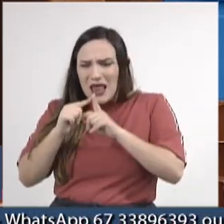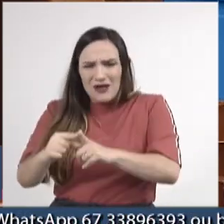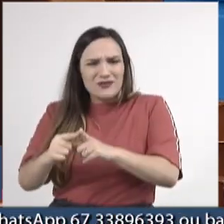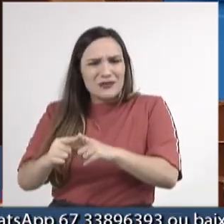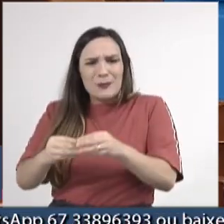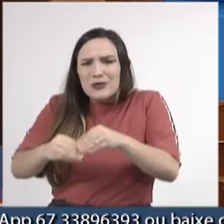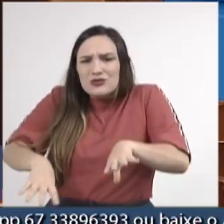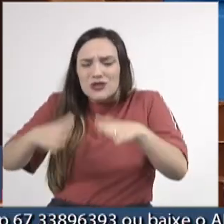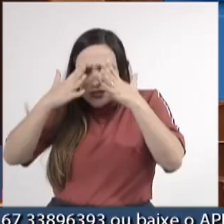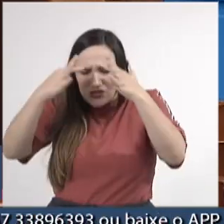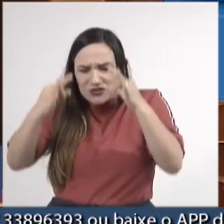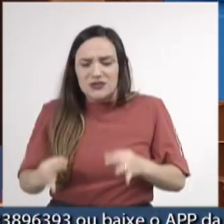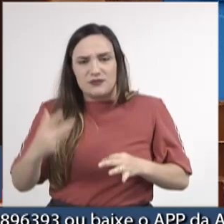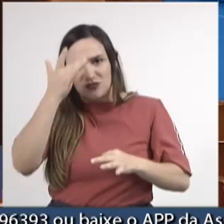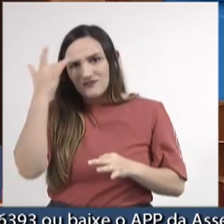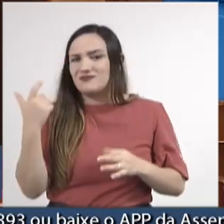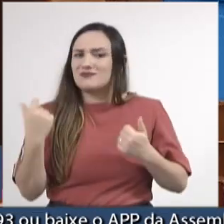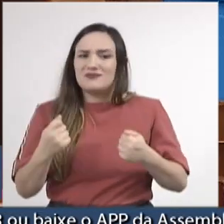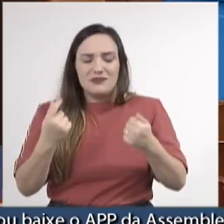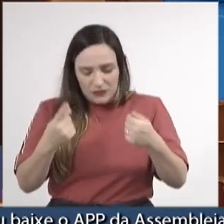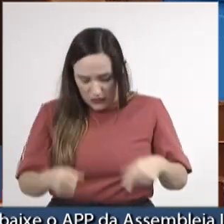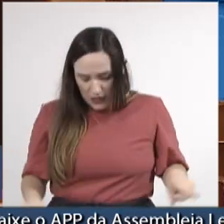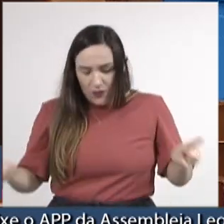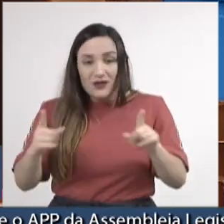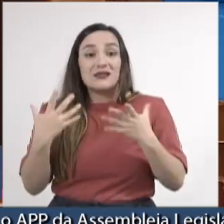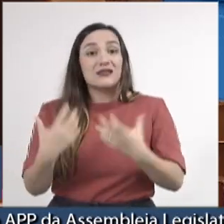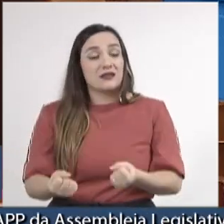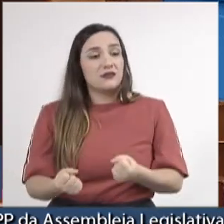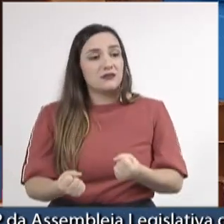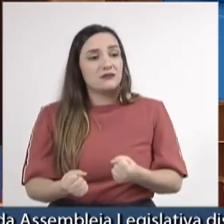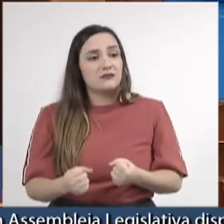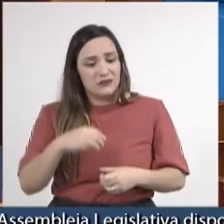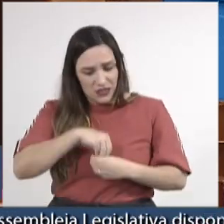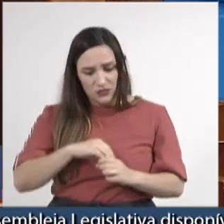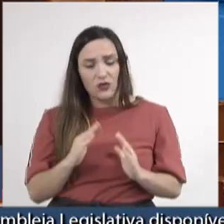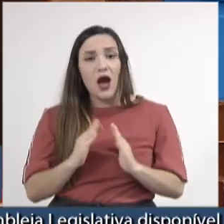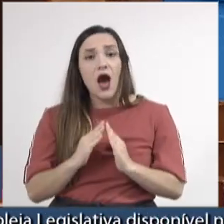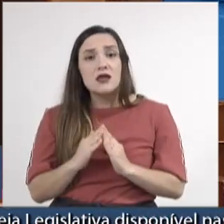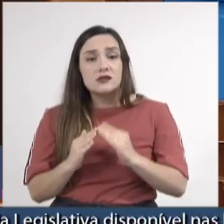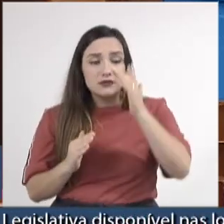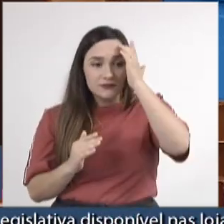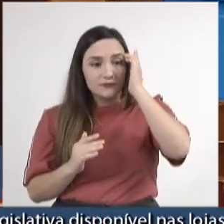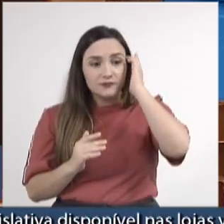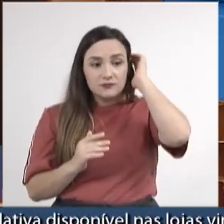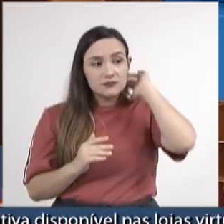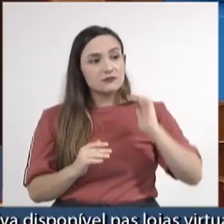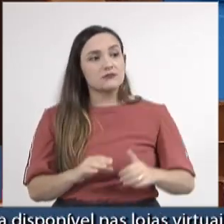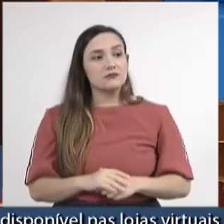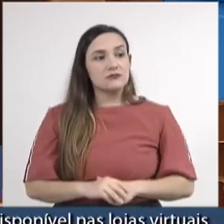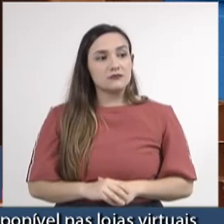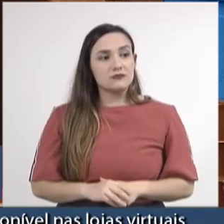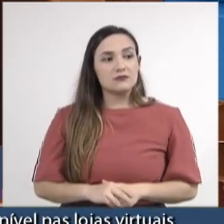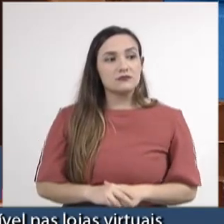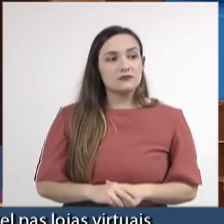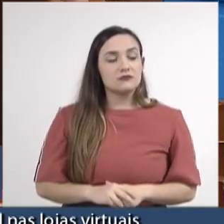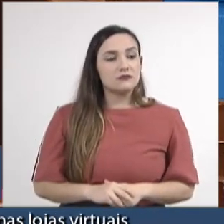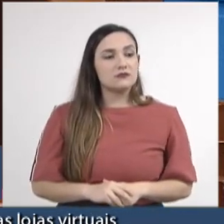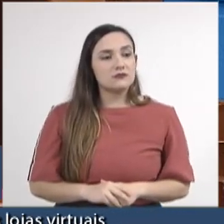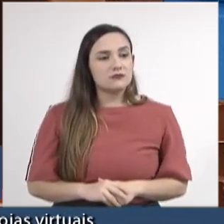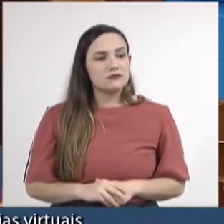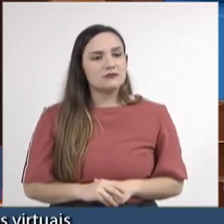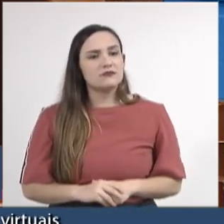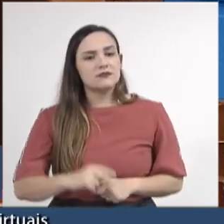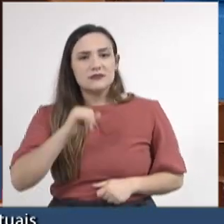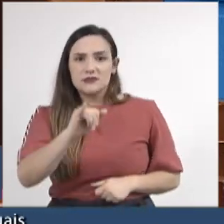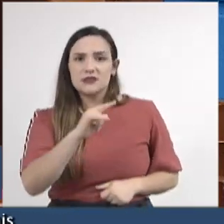das pessoas. Começando da nossa própria casa, quando nós temos uma